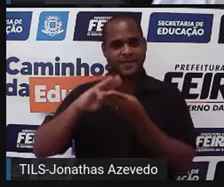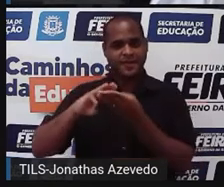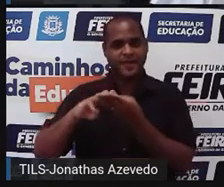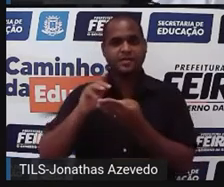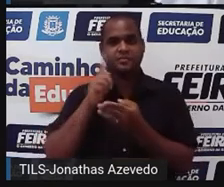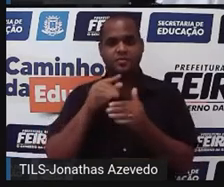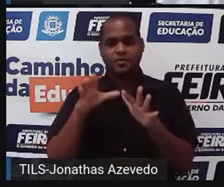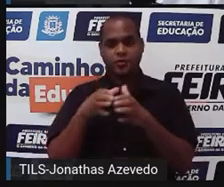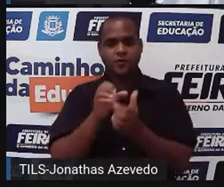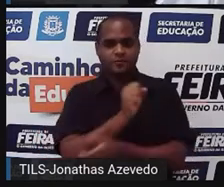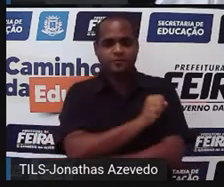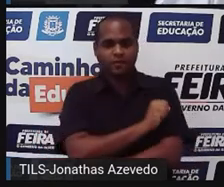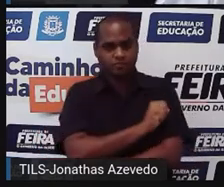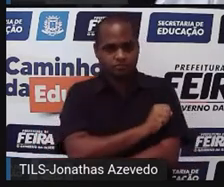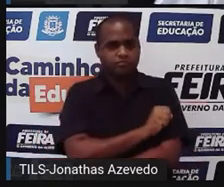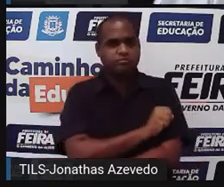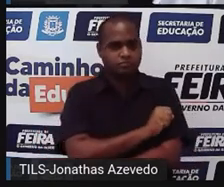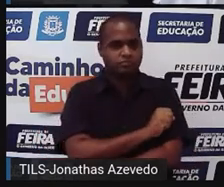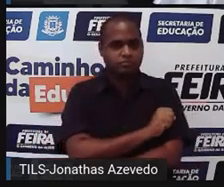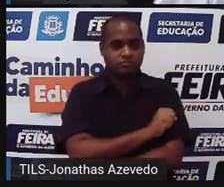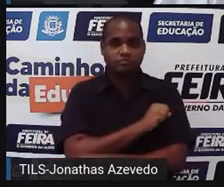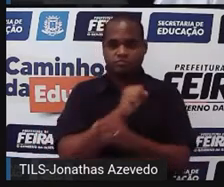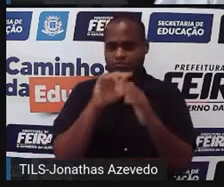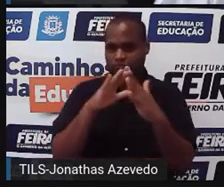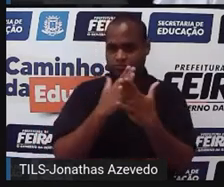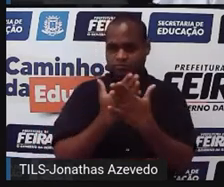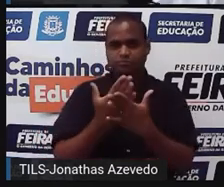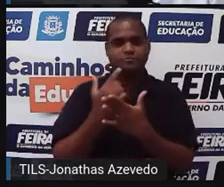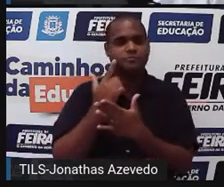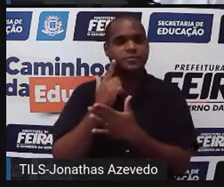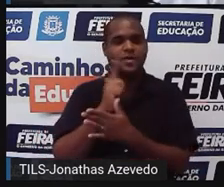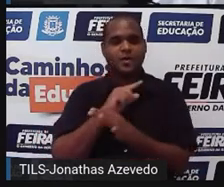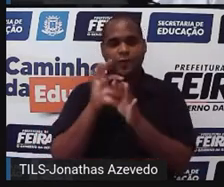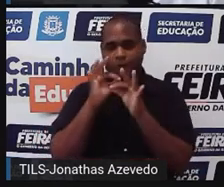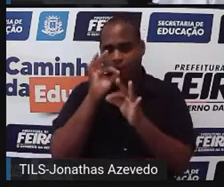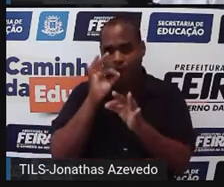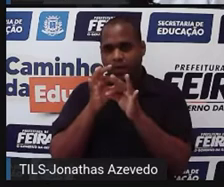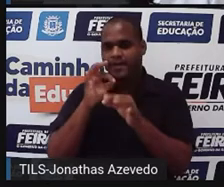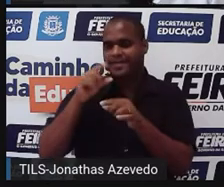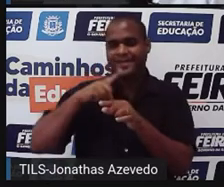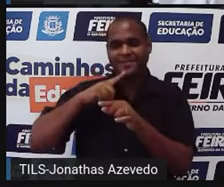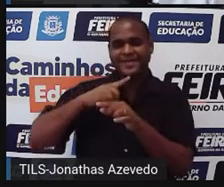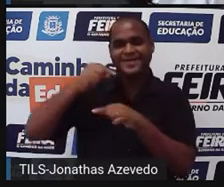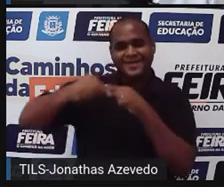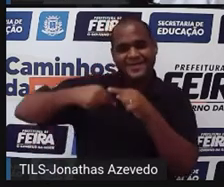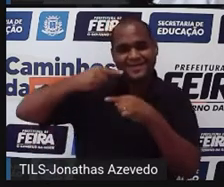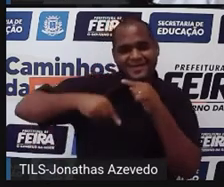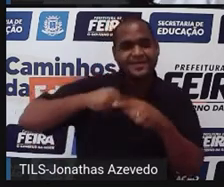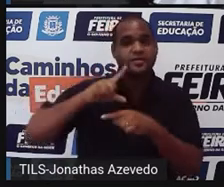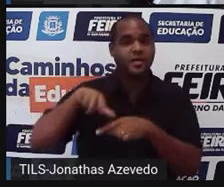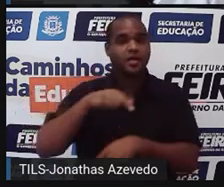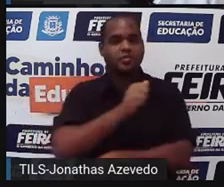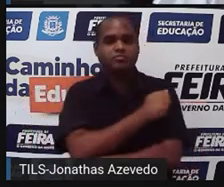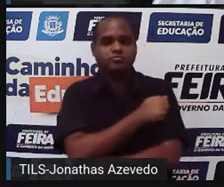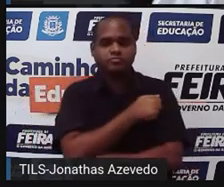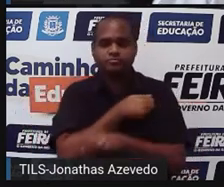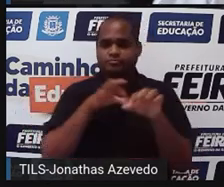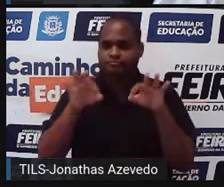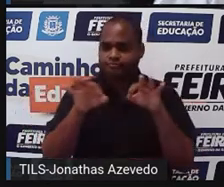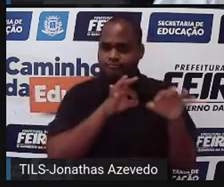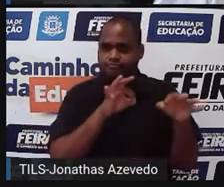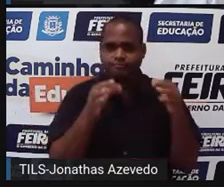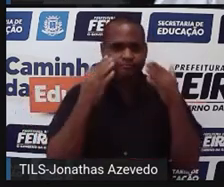matemática da turma de oitavo ano de uma escola levou canudos e barbante para que os alunos construíssem